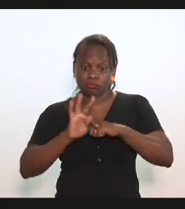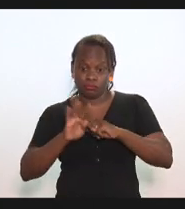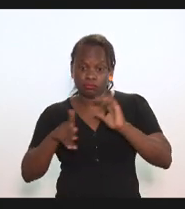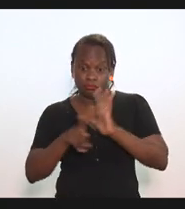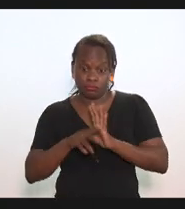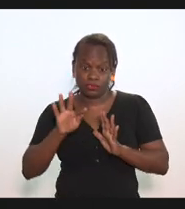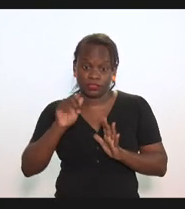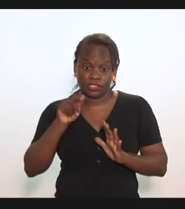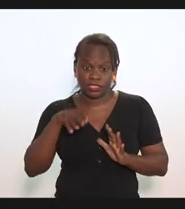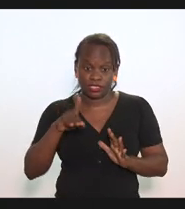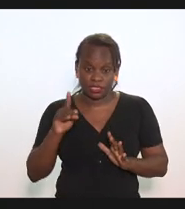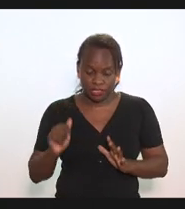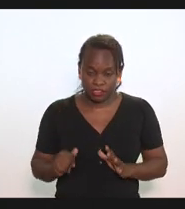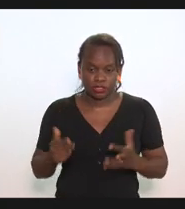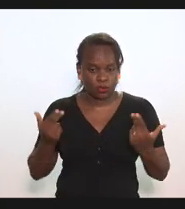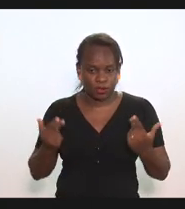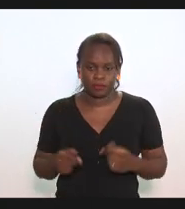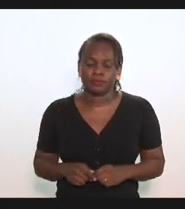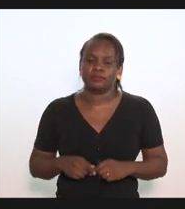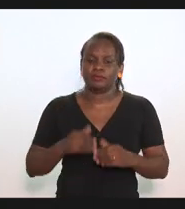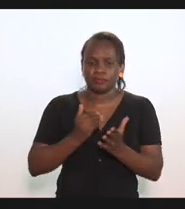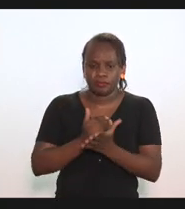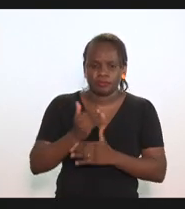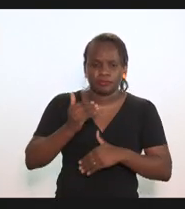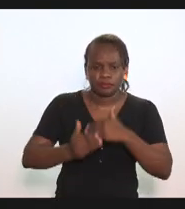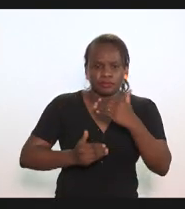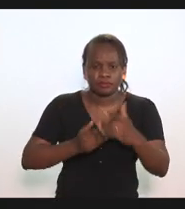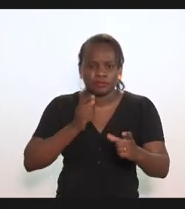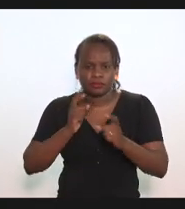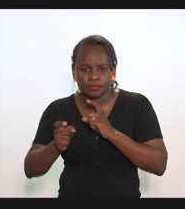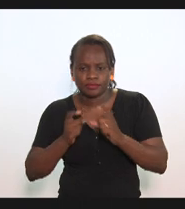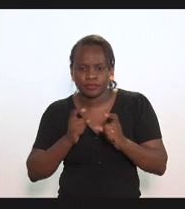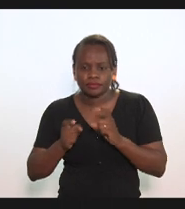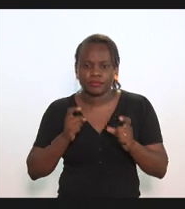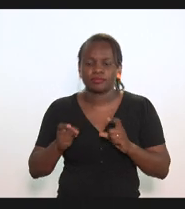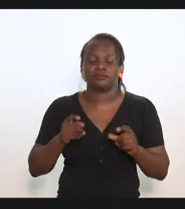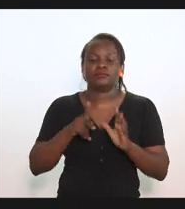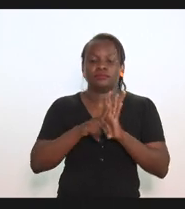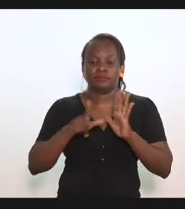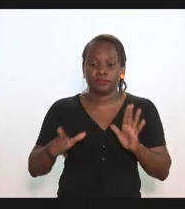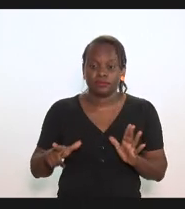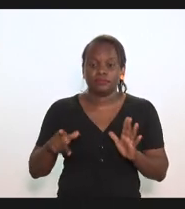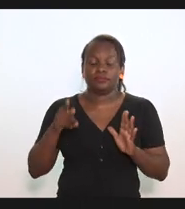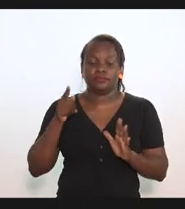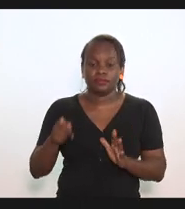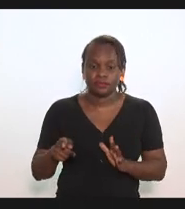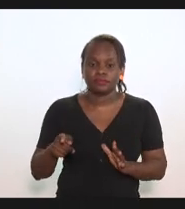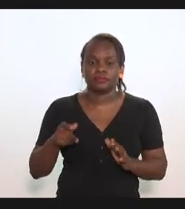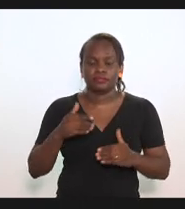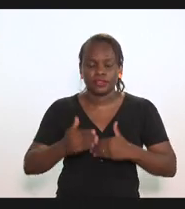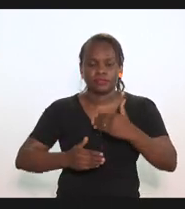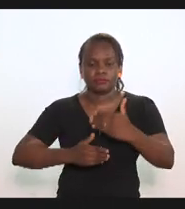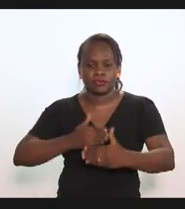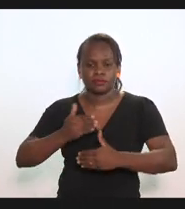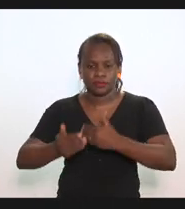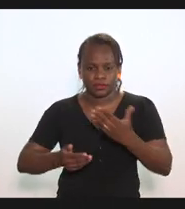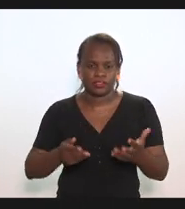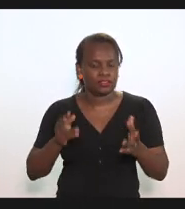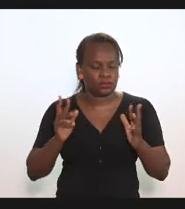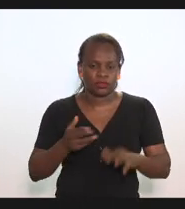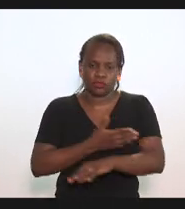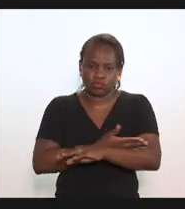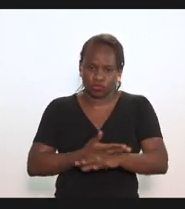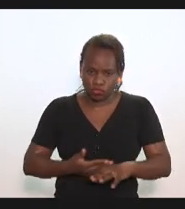fazenda de igual sorte iniciamos todo o processo de discussão esse projeto de lei ele tramitou como é de